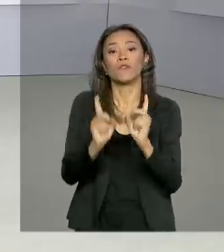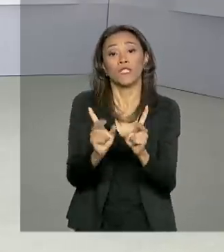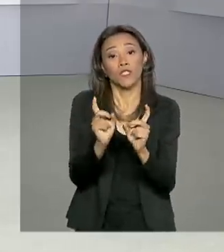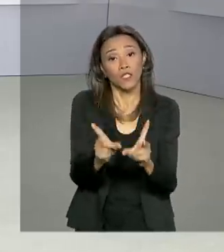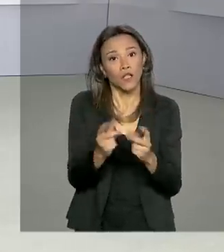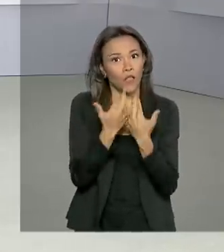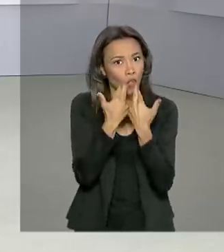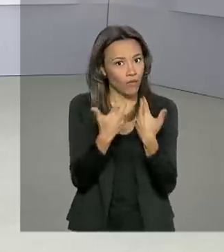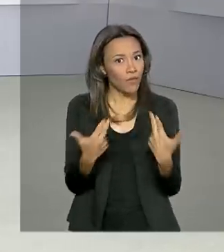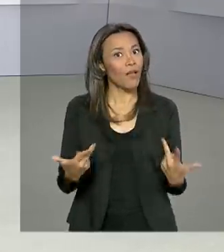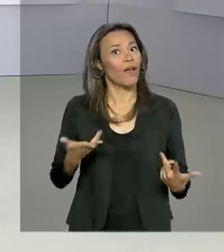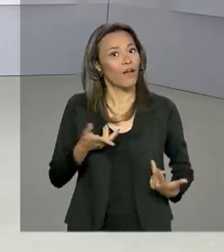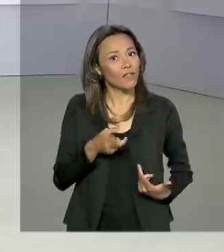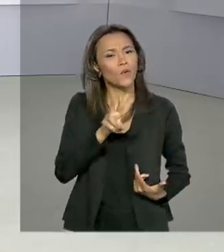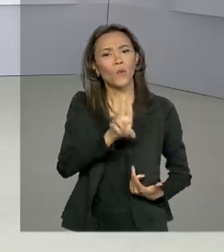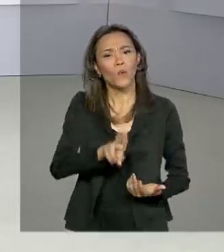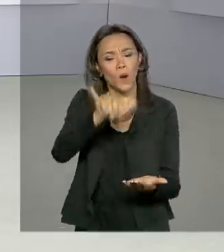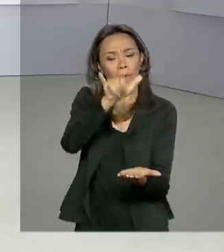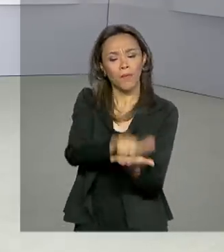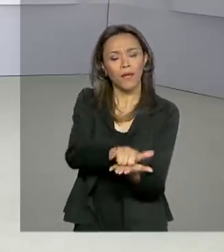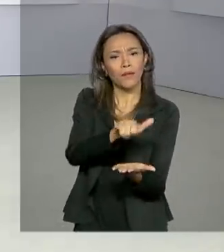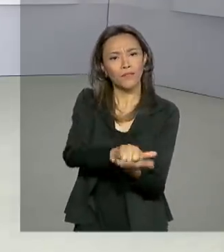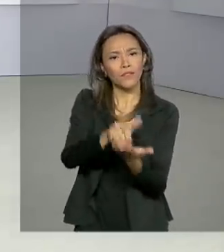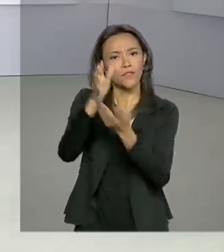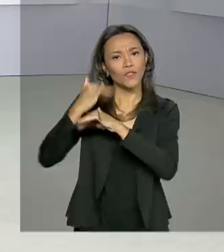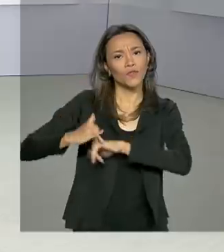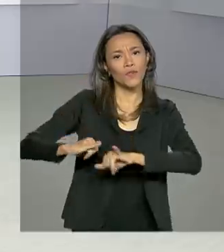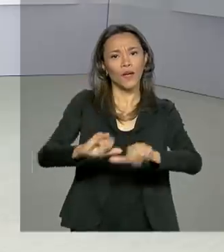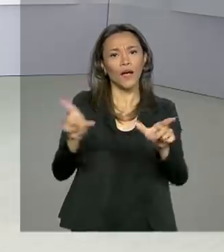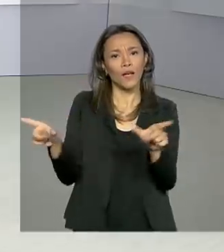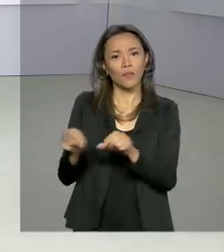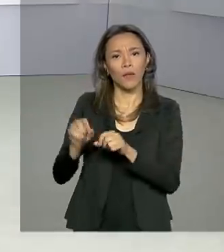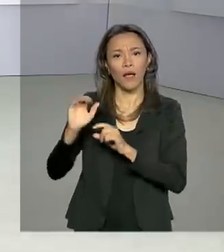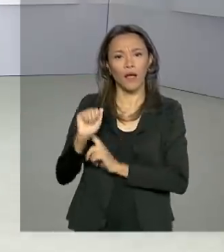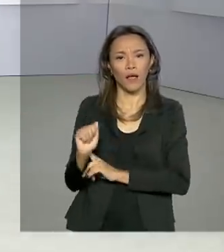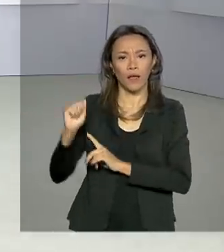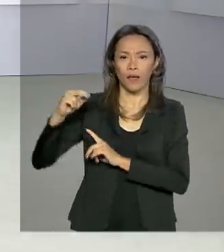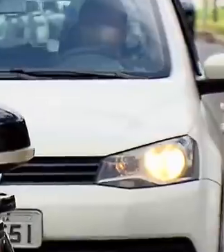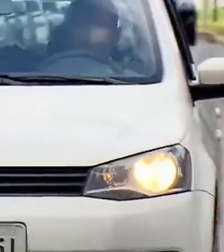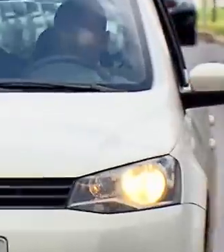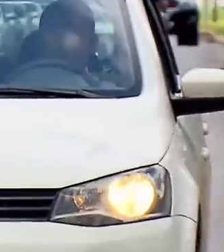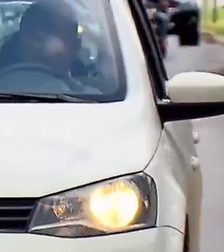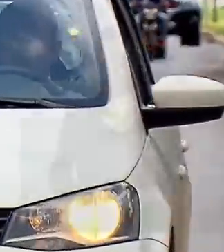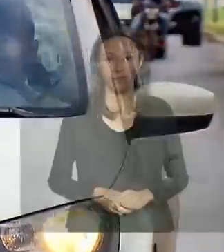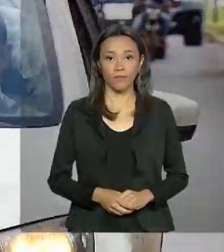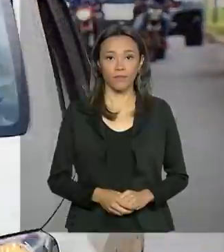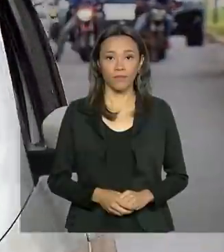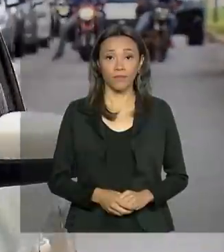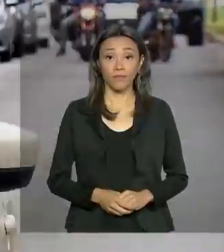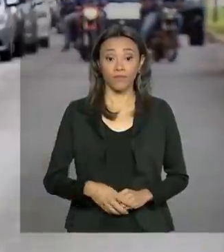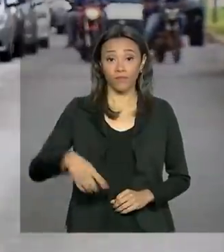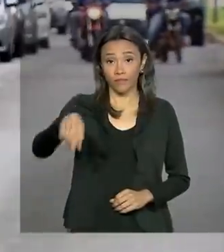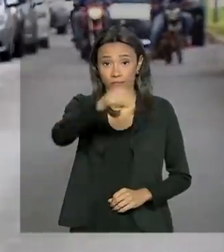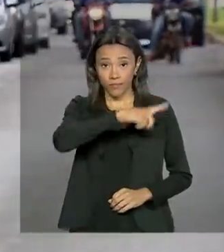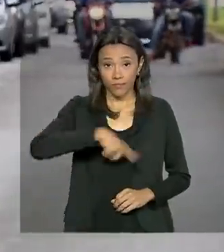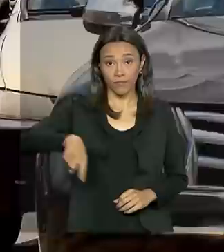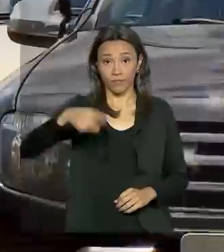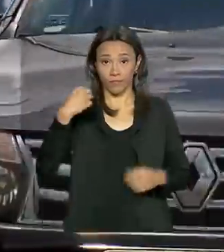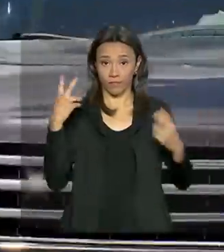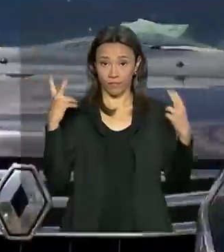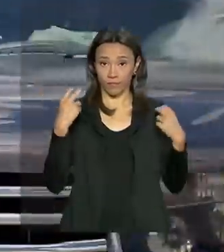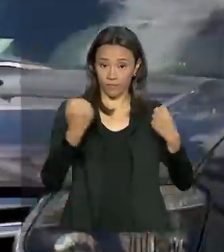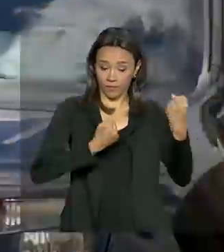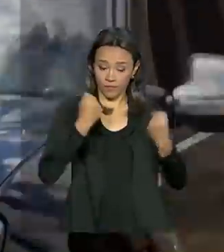A novidade é um aplicativo lançado pela Agência Nacional do Petróleo. Os motoristas terão